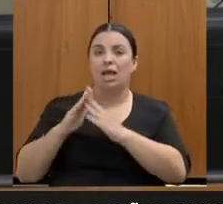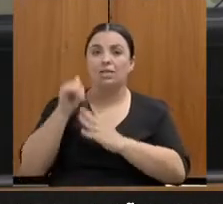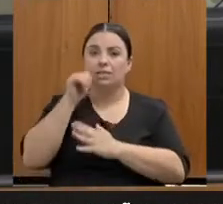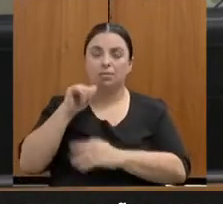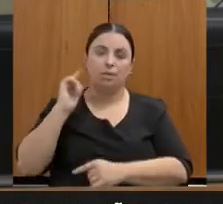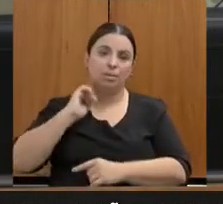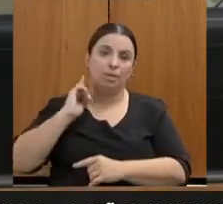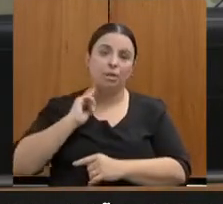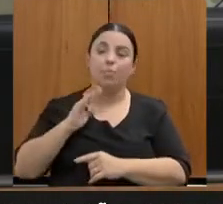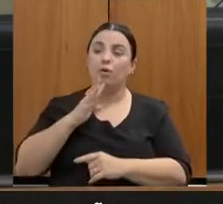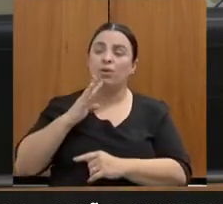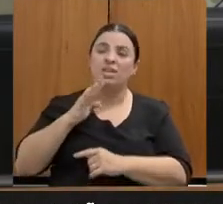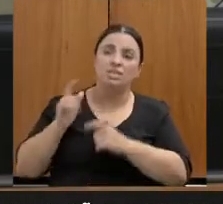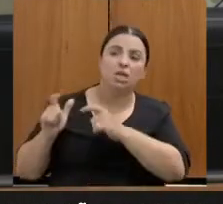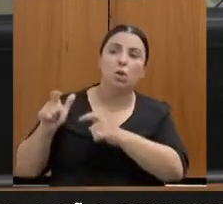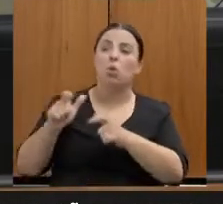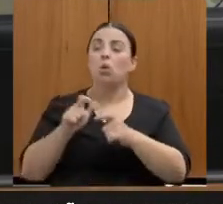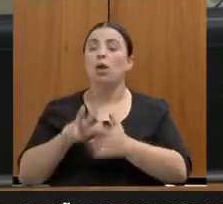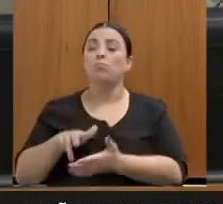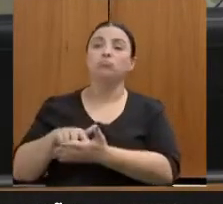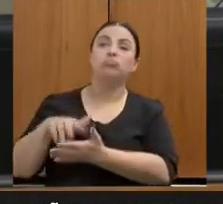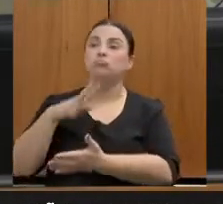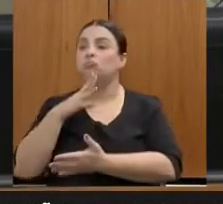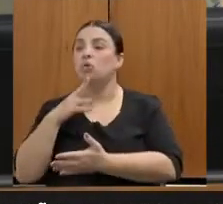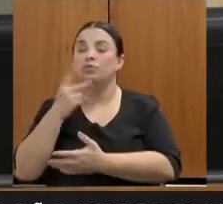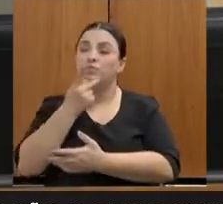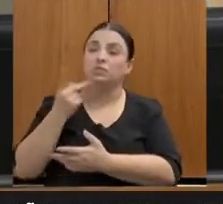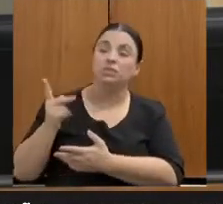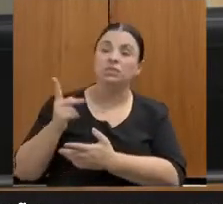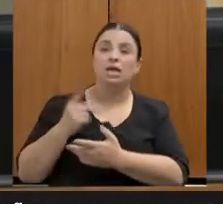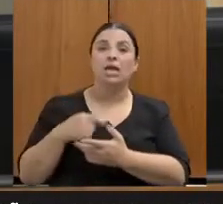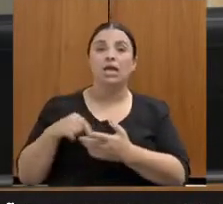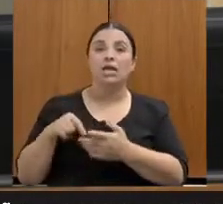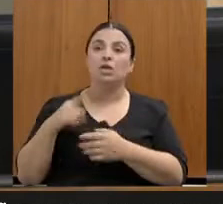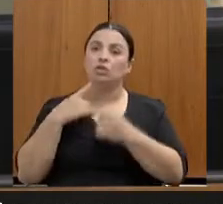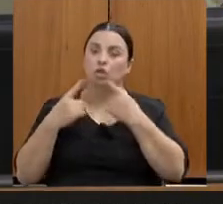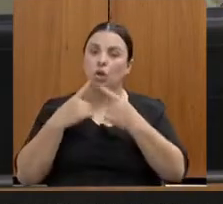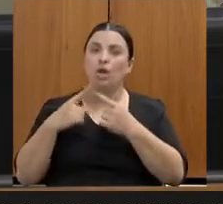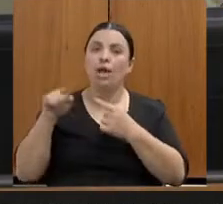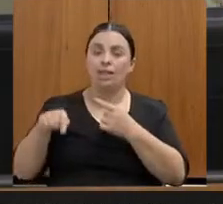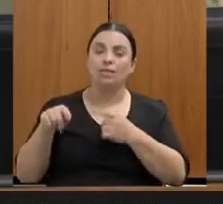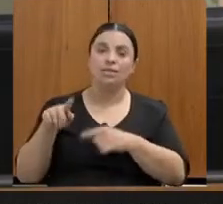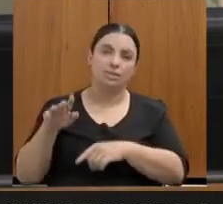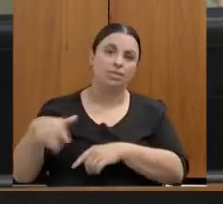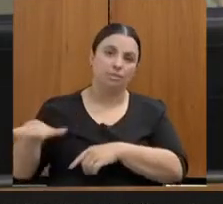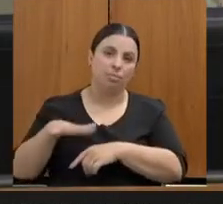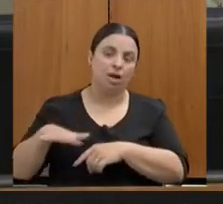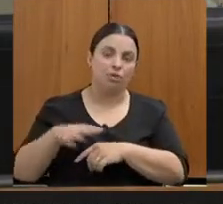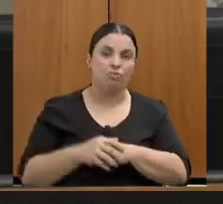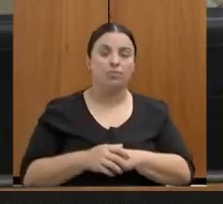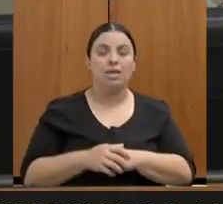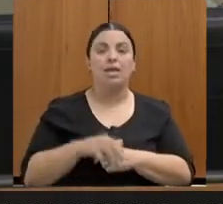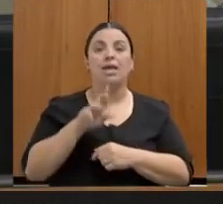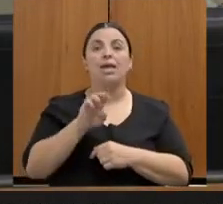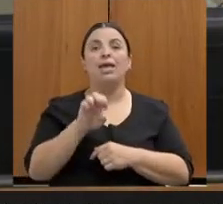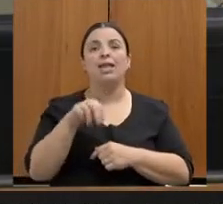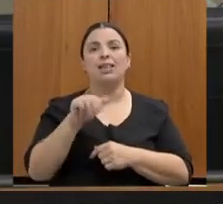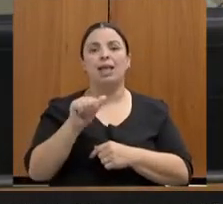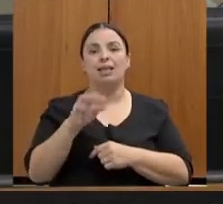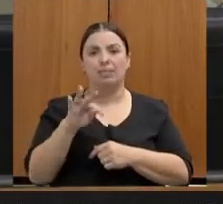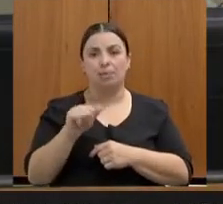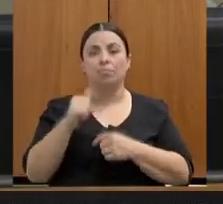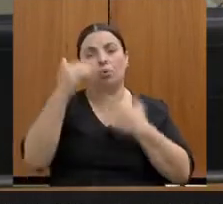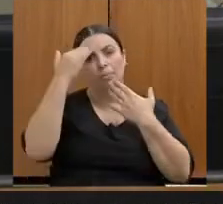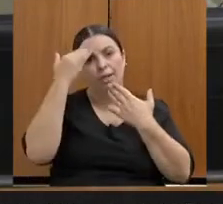sobre a prestação de serviço nesse espaço. Renata, eu te agradeço a disponibilidade de estar aqui conosco, de